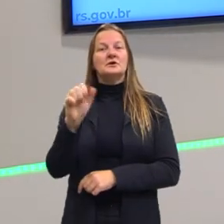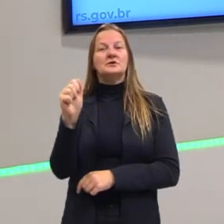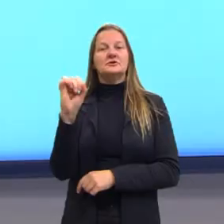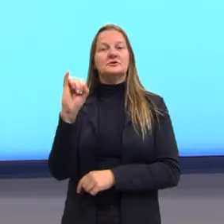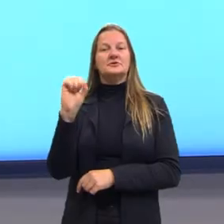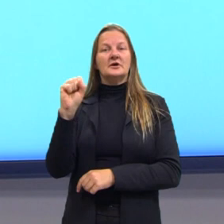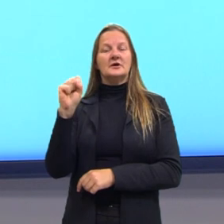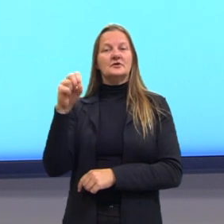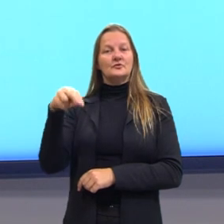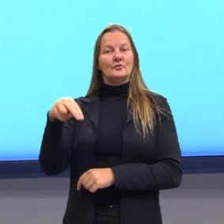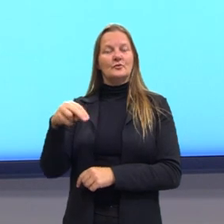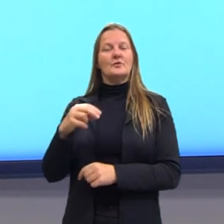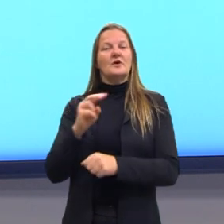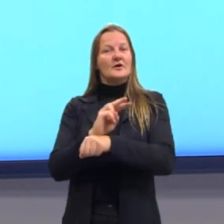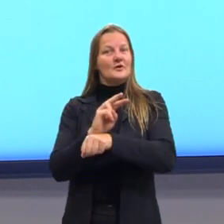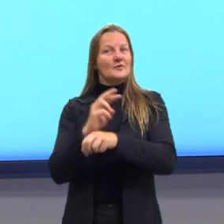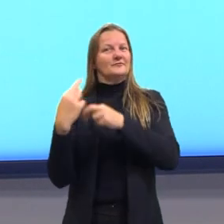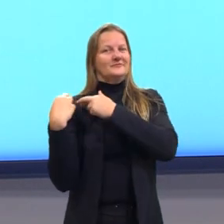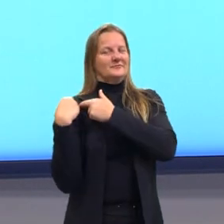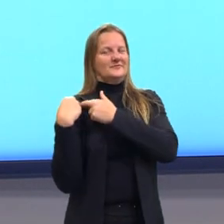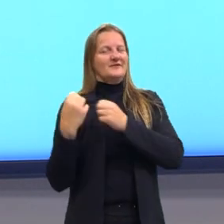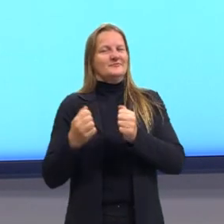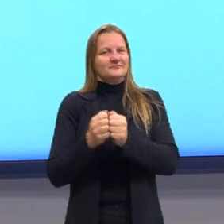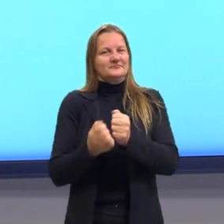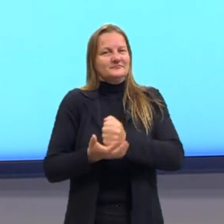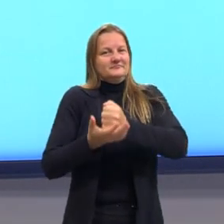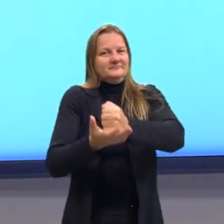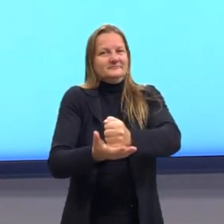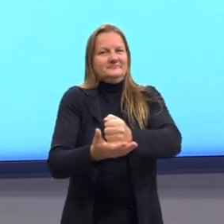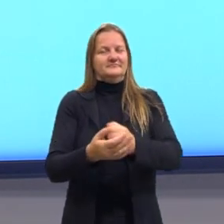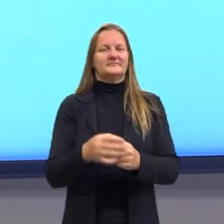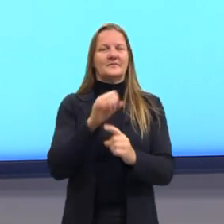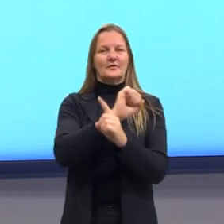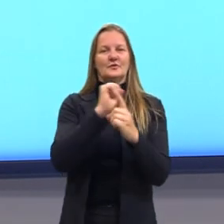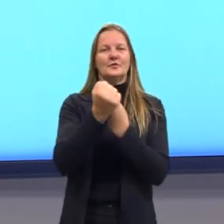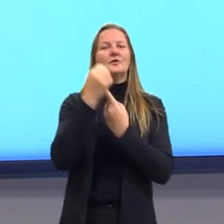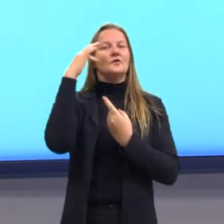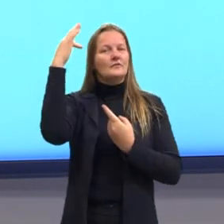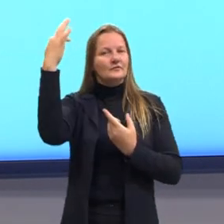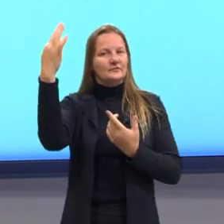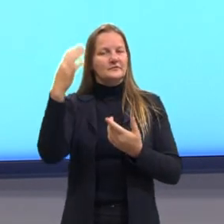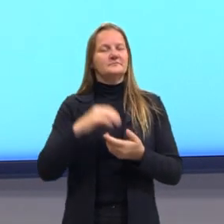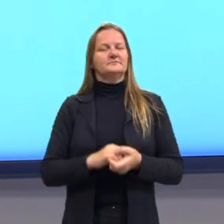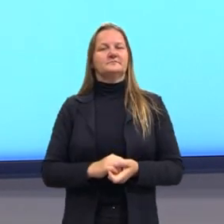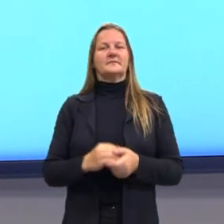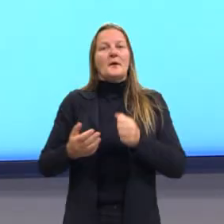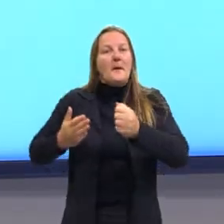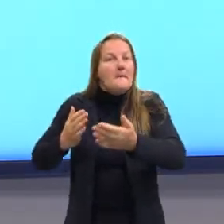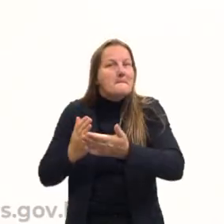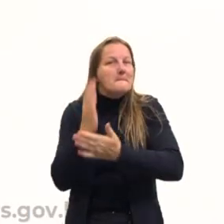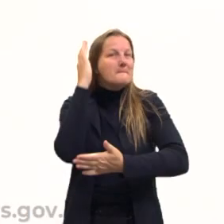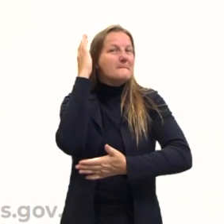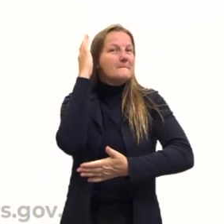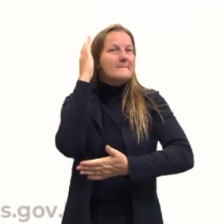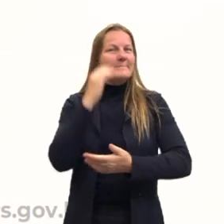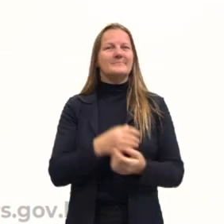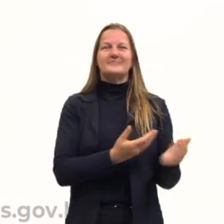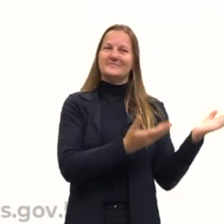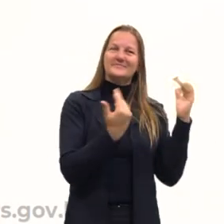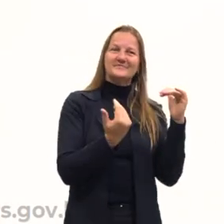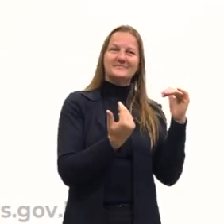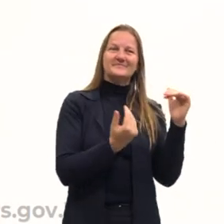Paulo, que é o curador da disciplina de filosofia e sociologia. Vamos lá? Partiu passar? Vamos lá.